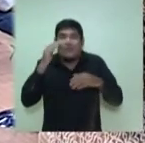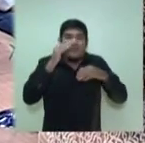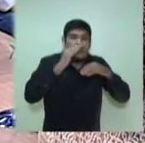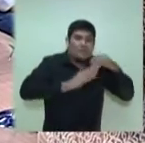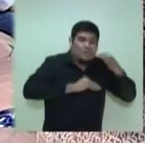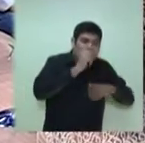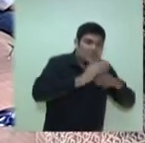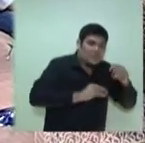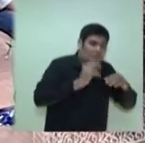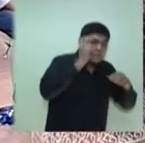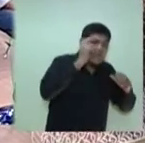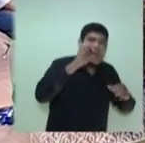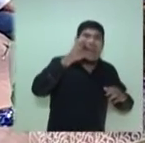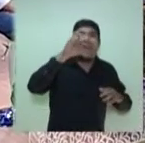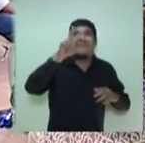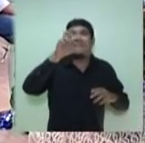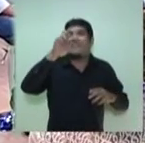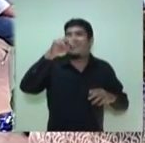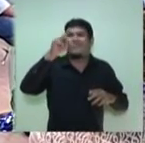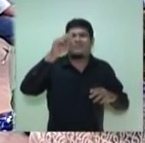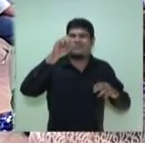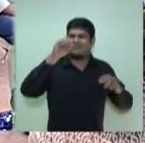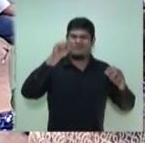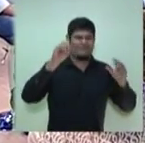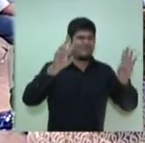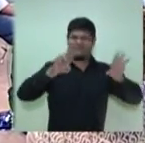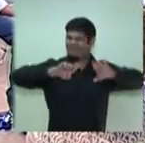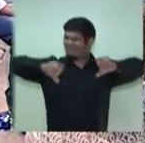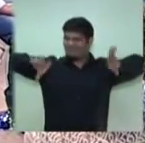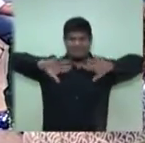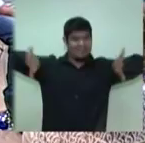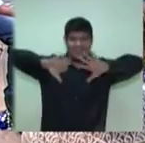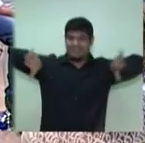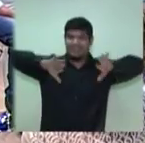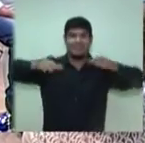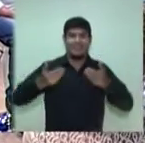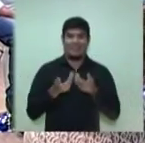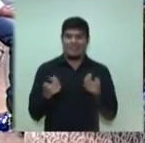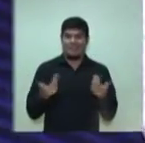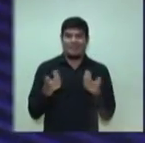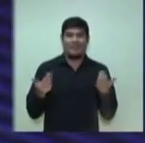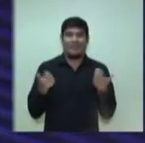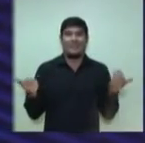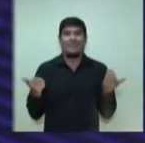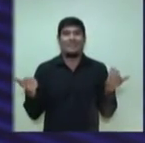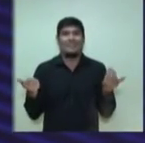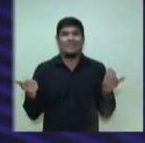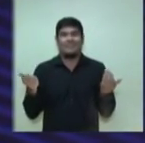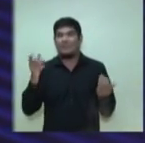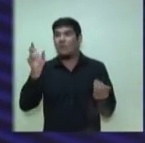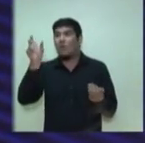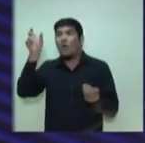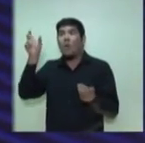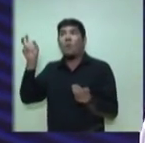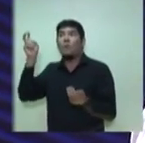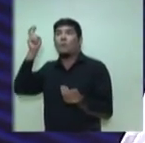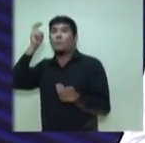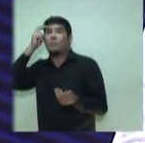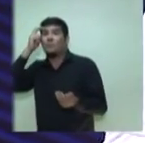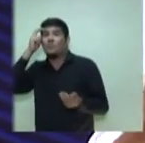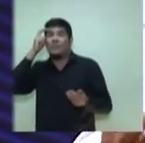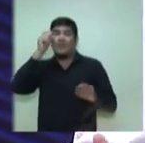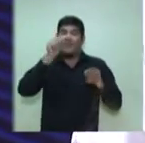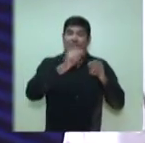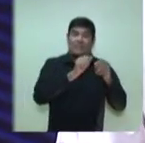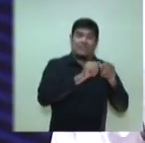eventos. Uma coisa é uma coisa e outra coisa é outra coisa. Nós temos que separar o produtor cultural do realizador de eventos. O Réveillon